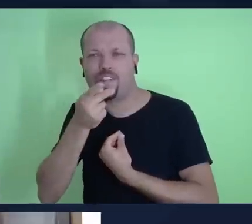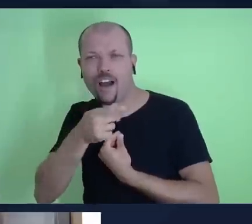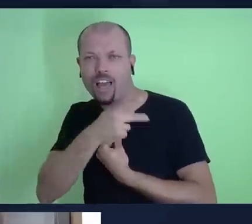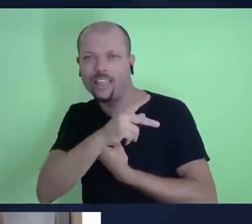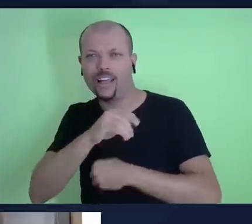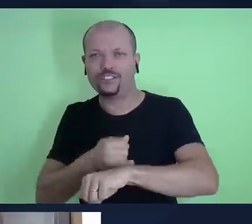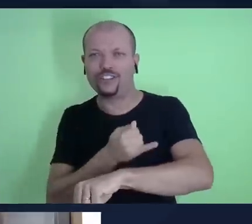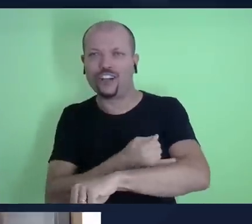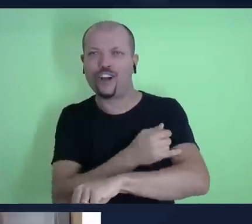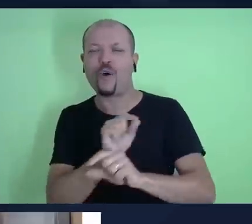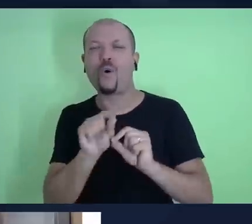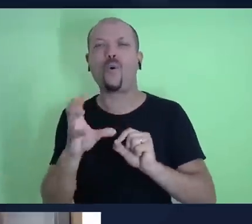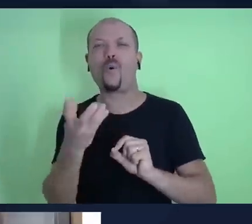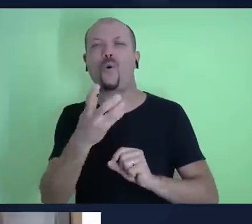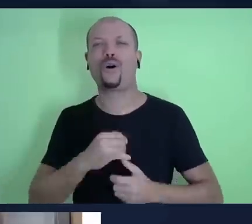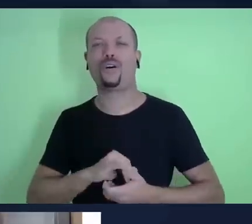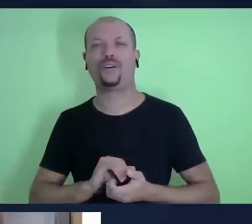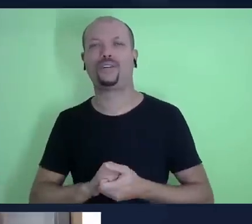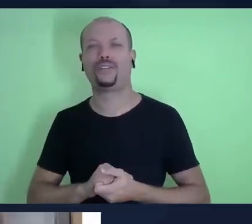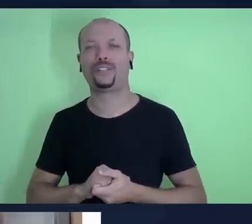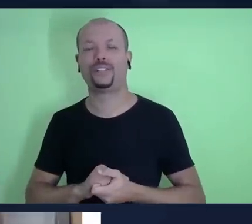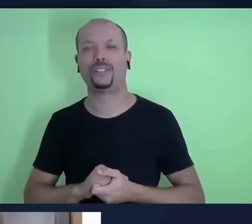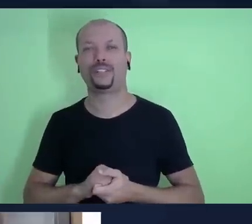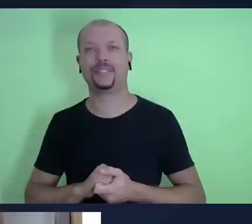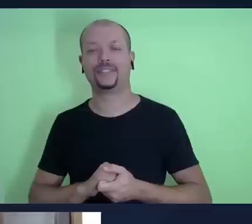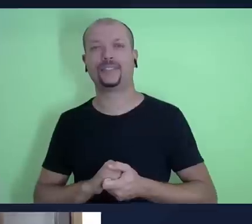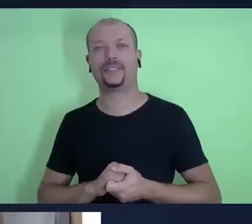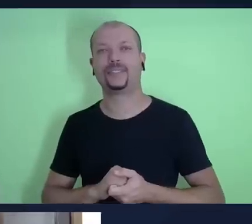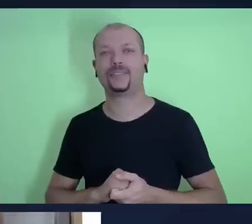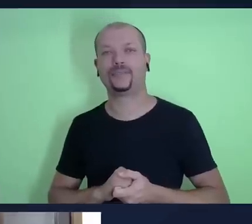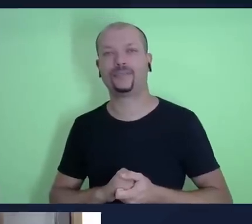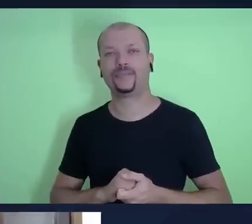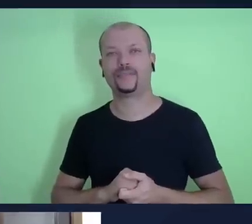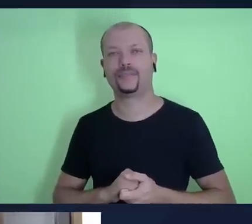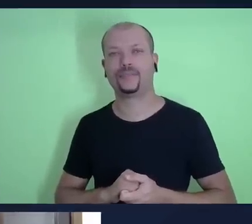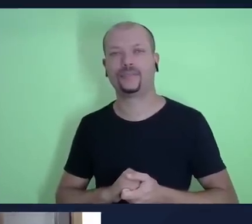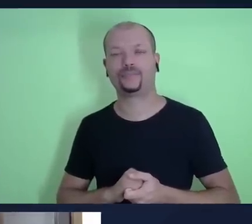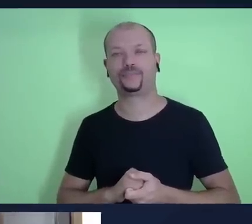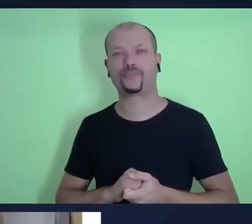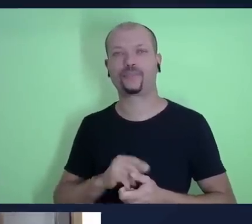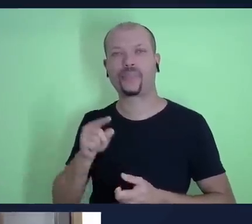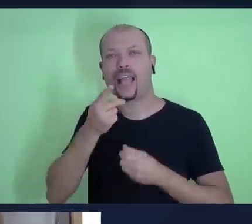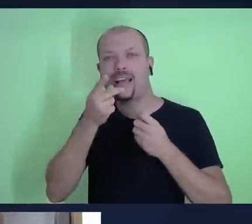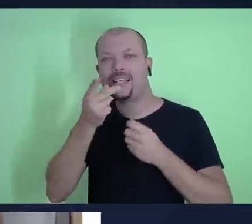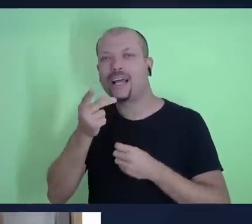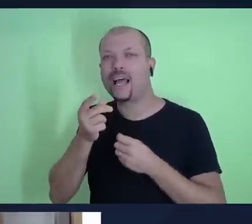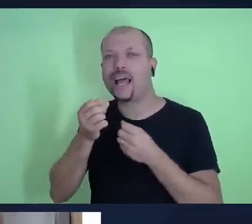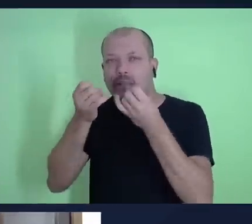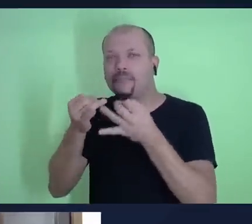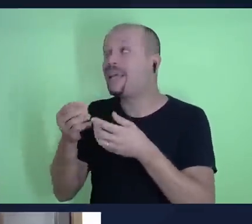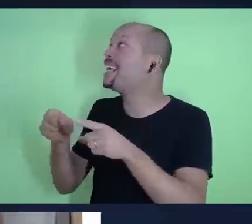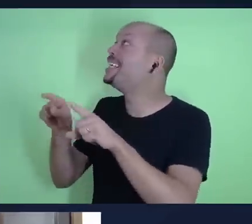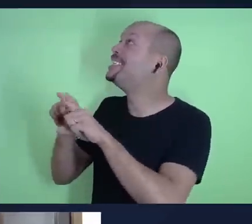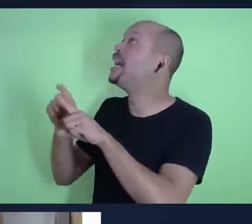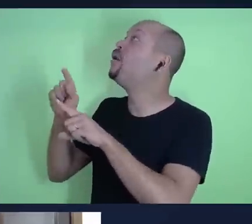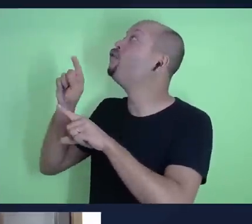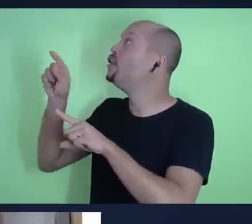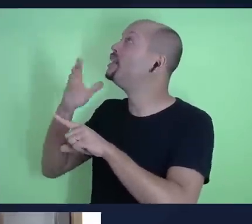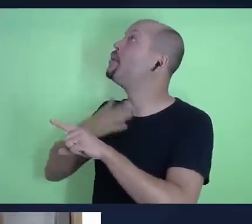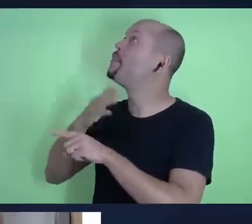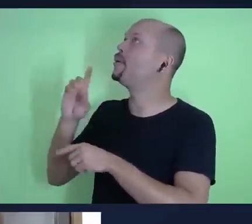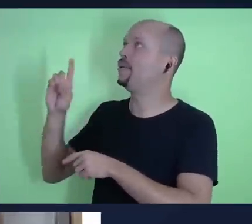texto, e nessa fala de Jacó, é que ele fala, então, ó Senhor, serás o meu Deus.